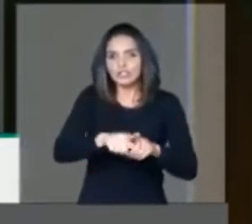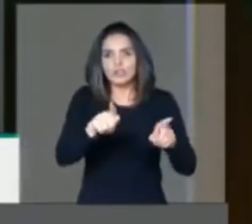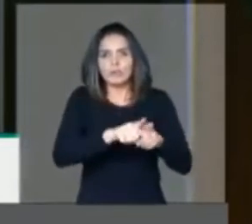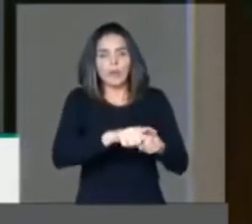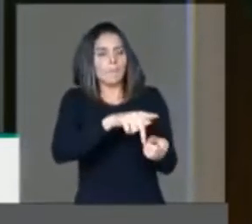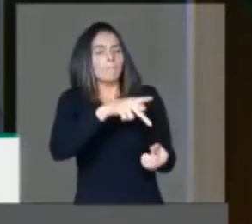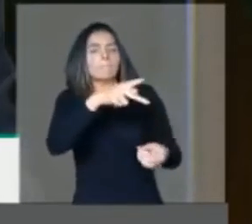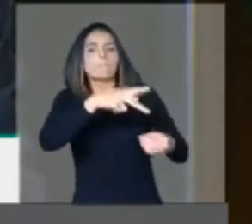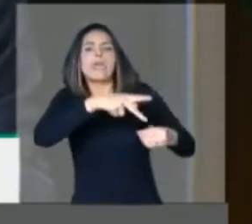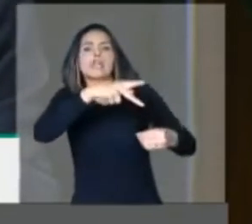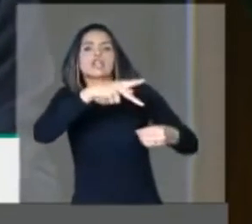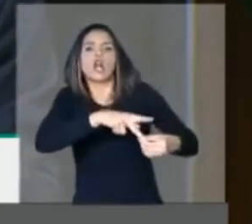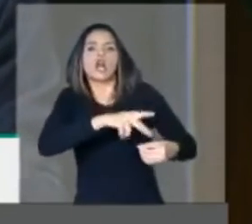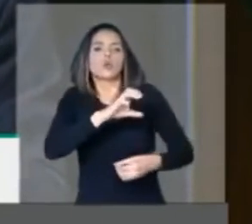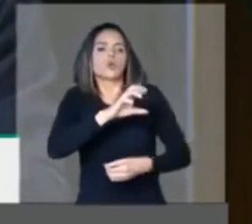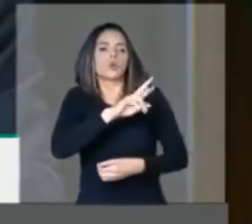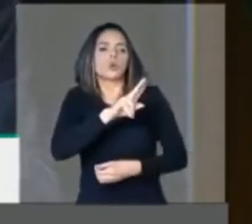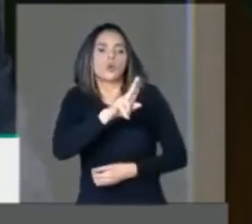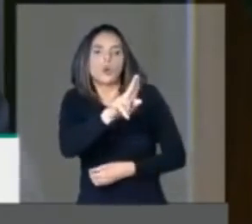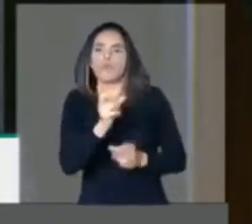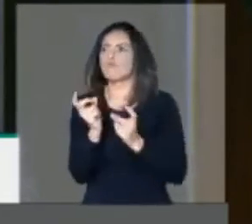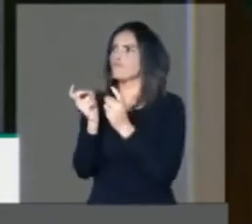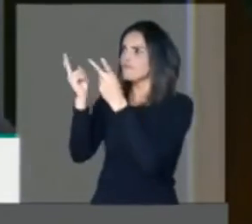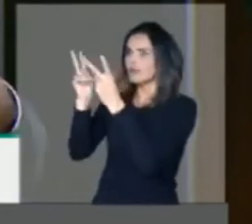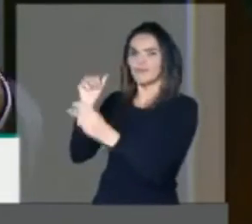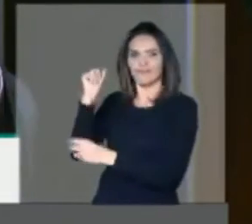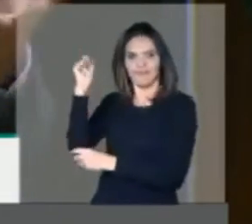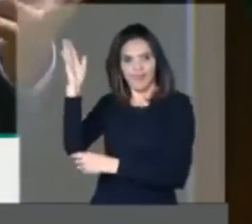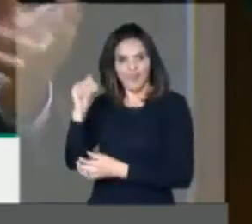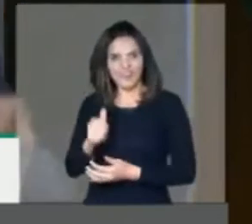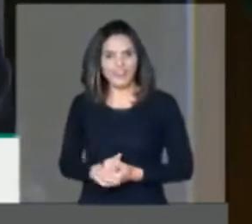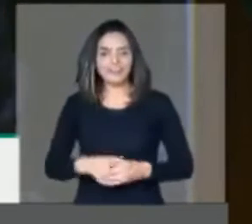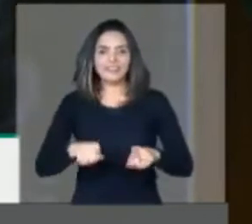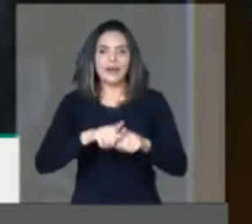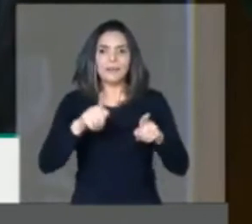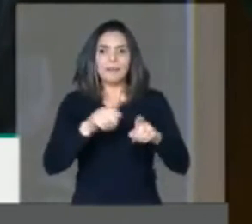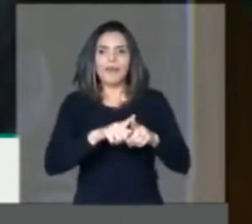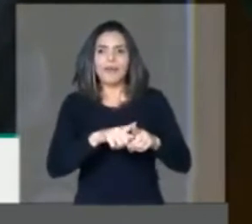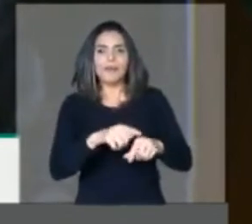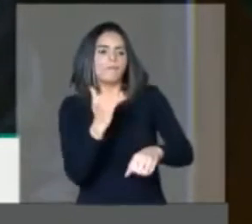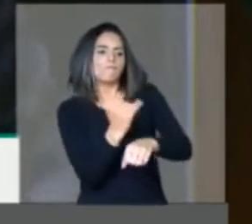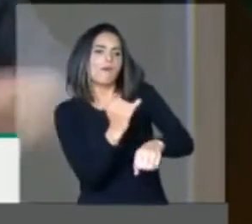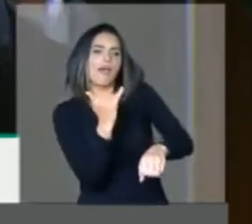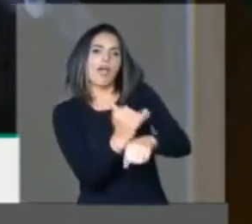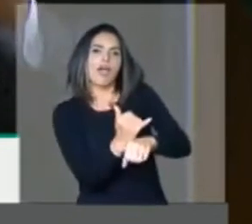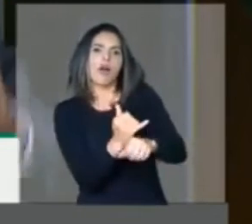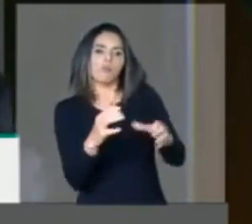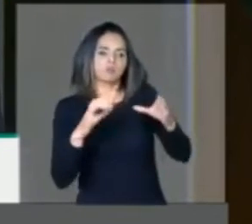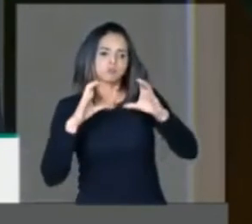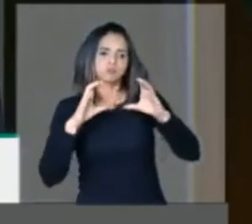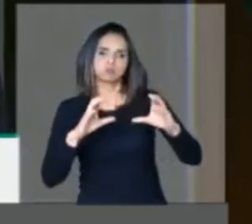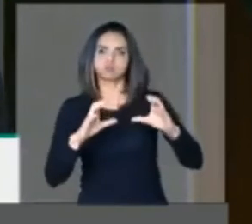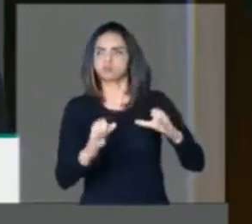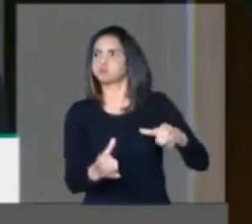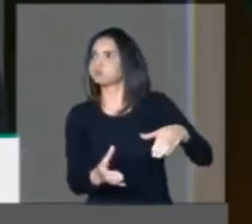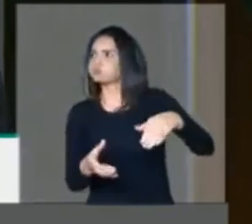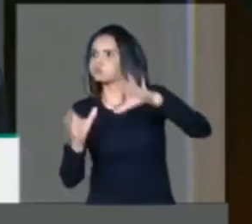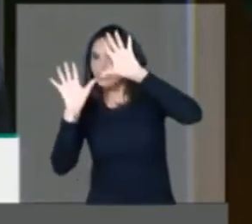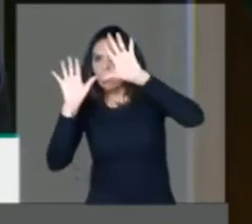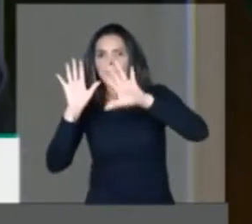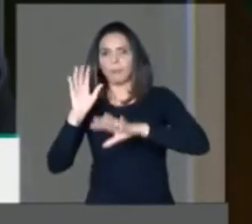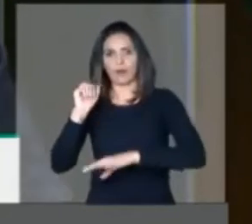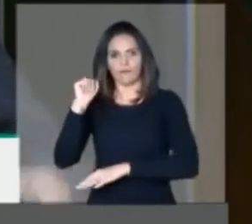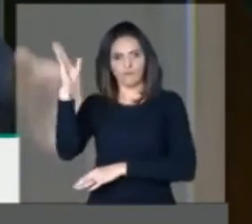a produzir minério de ferro e mandar as bolotas de ferro para fora do Brasil